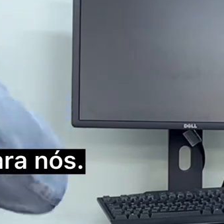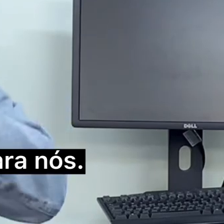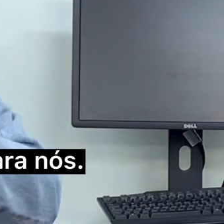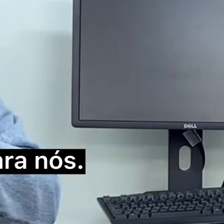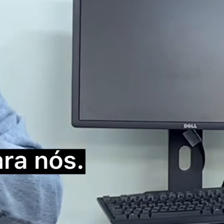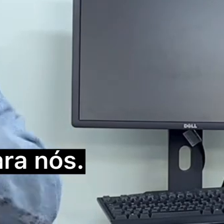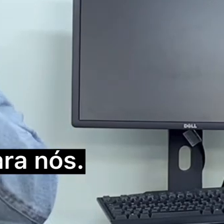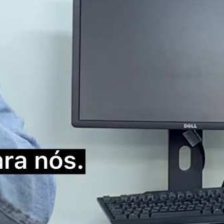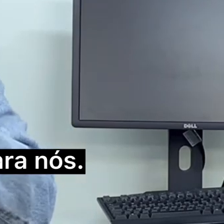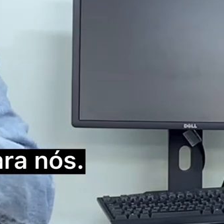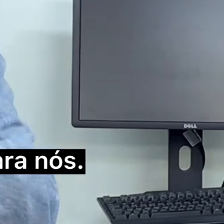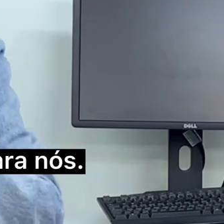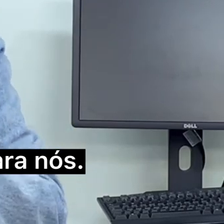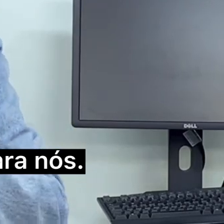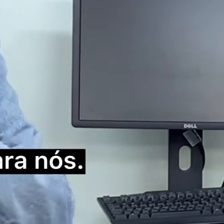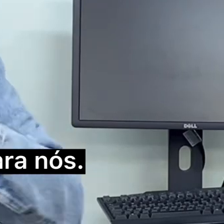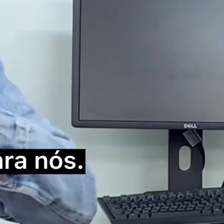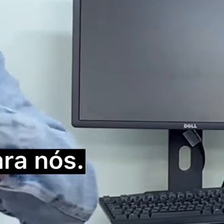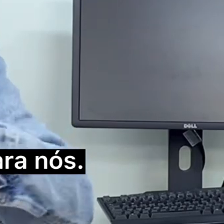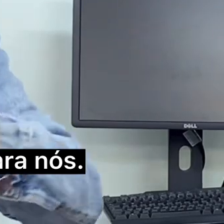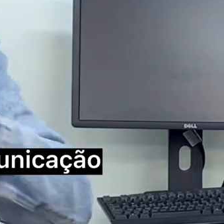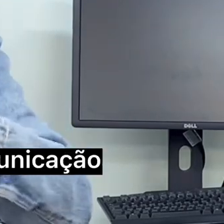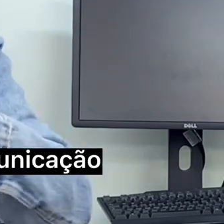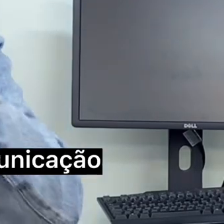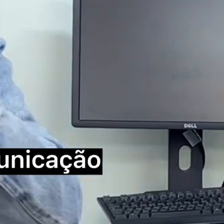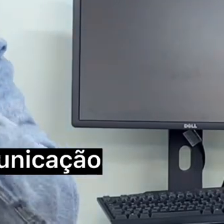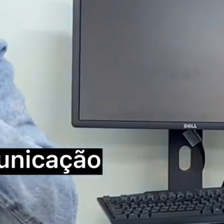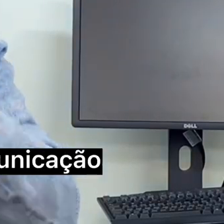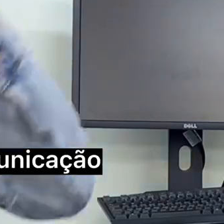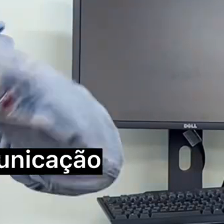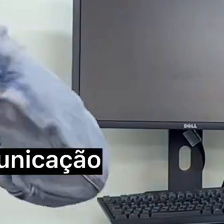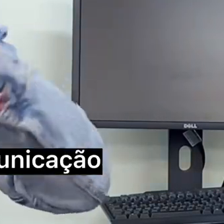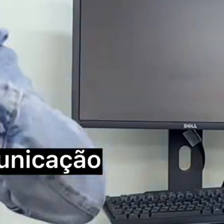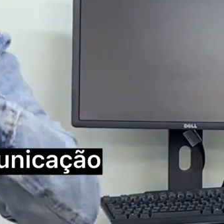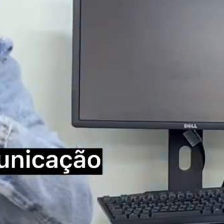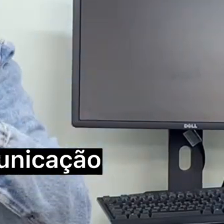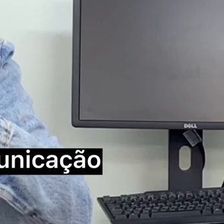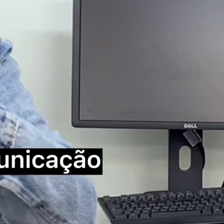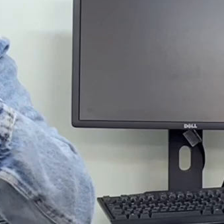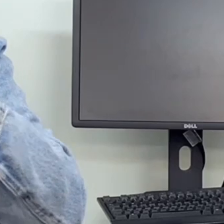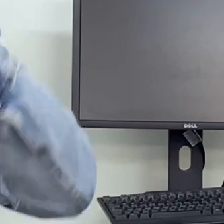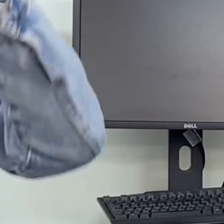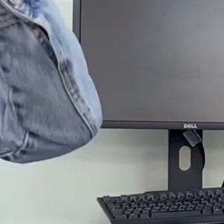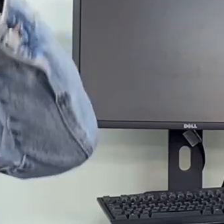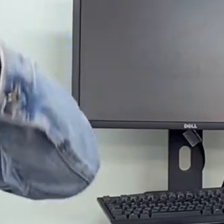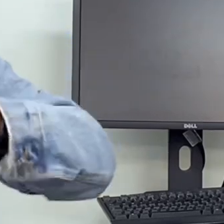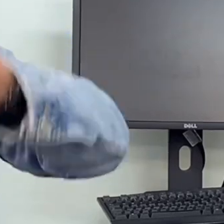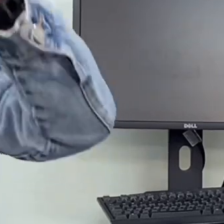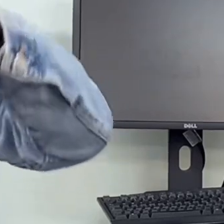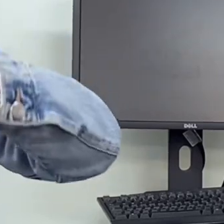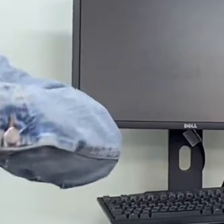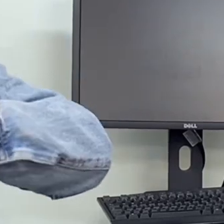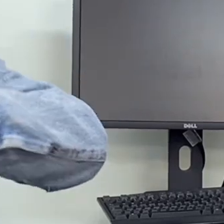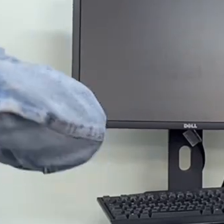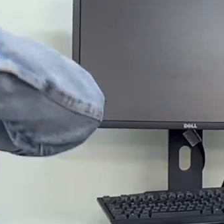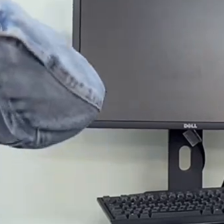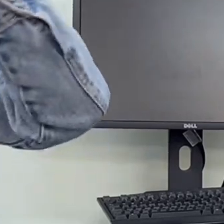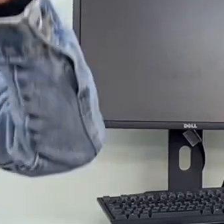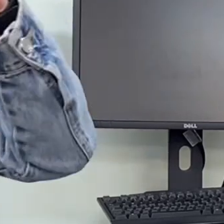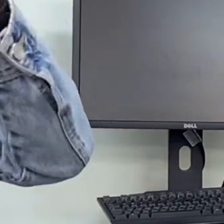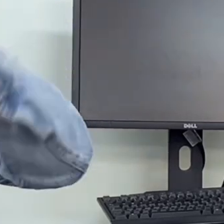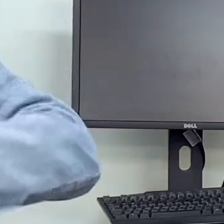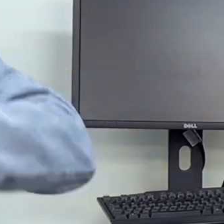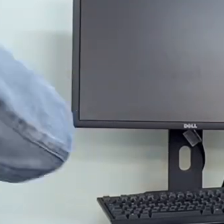contextos que eles traziam para nós. Então, a gente sabe que a barreira de comunicação que eles sempre